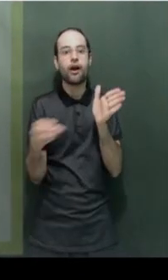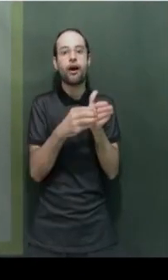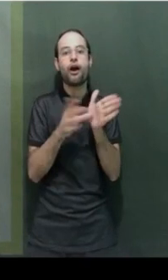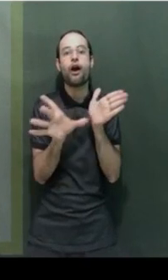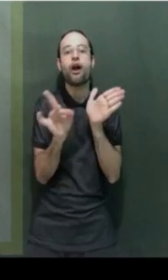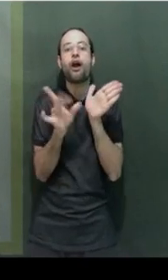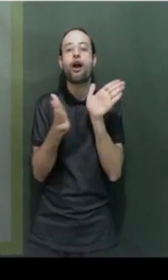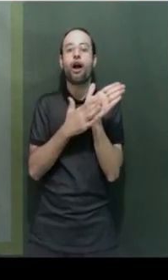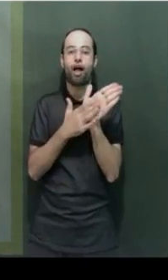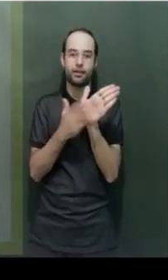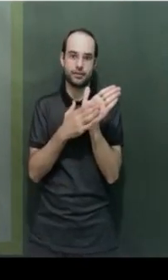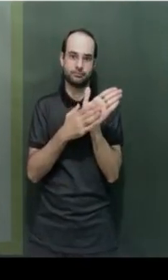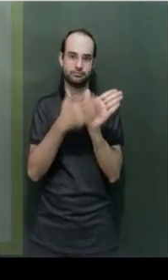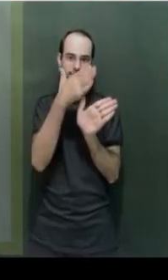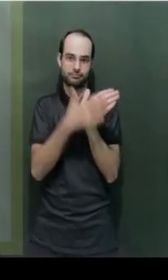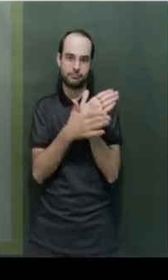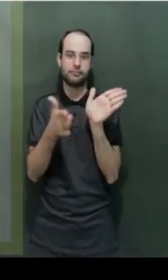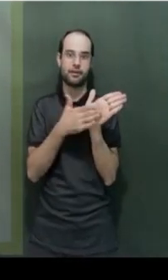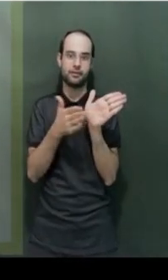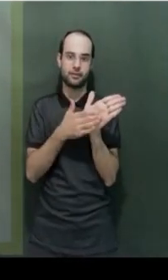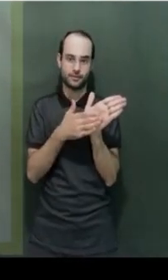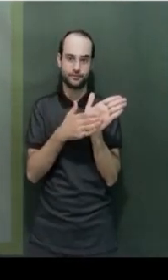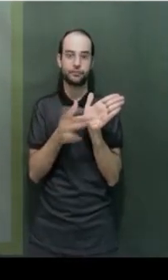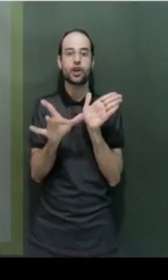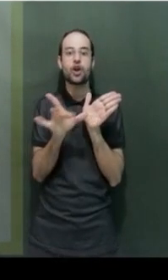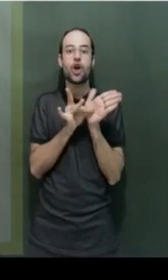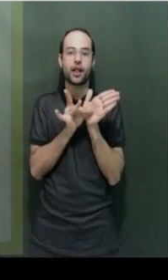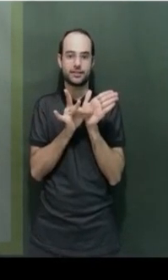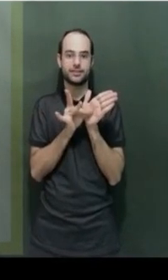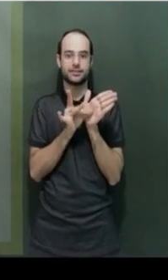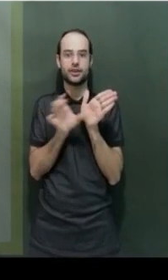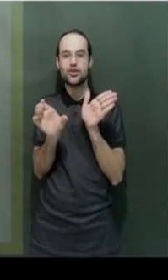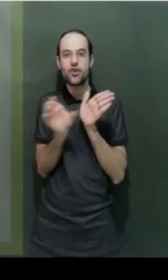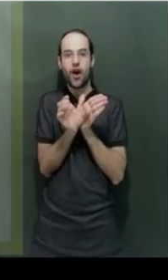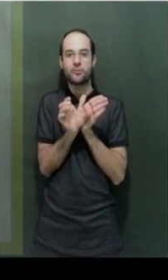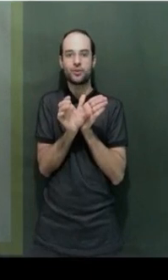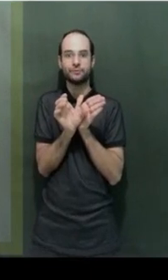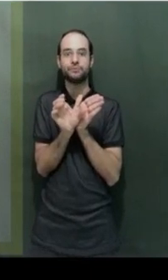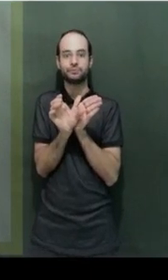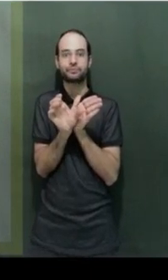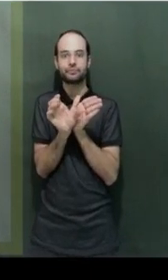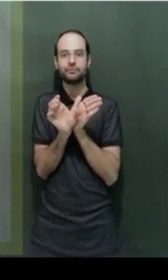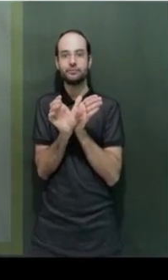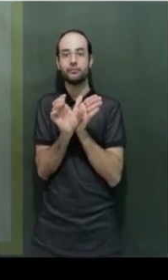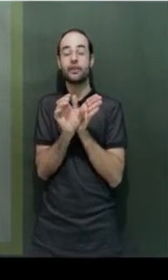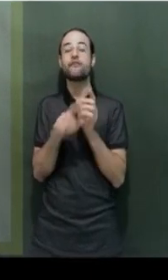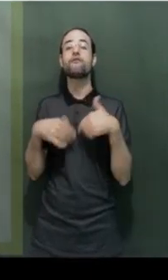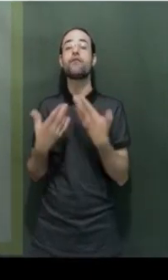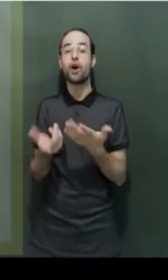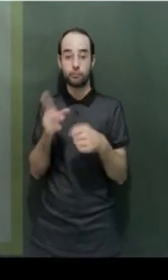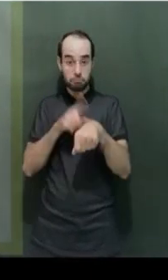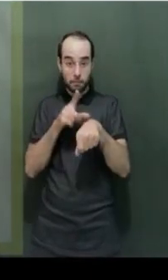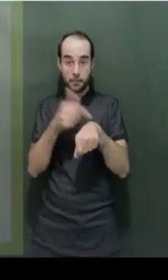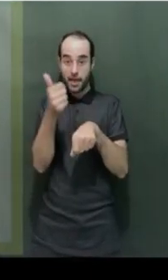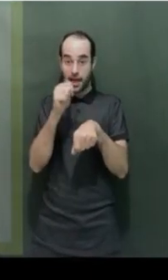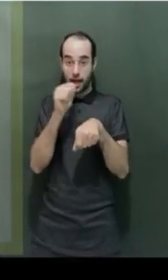em alguma coisa. No caso aqui, eu tenho um pedacinho de madeira. Eu colo ele, deixo ele fixo aqui. E quando